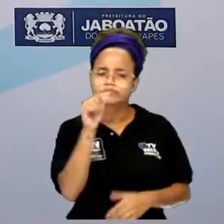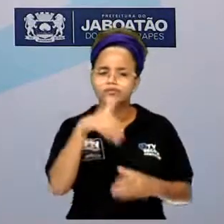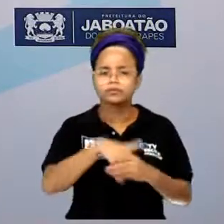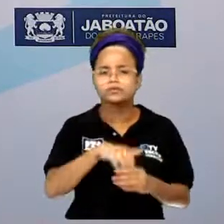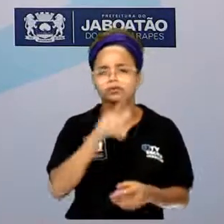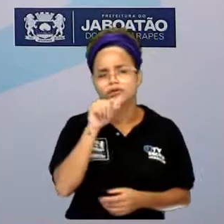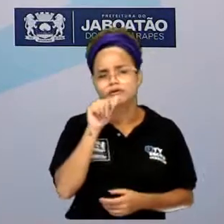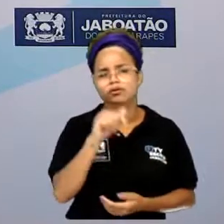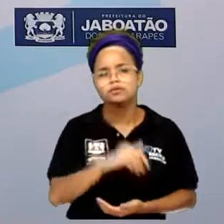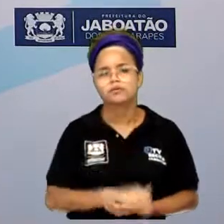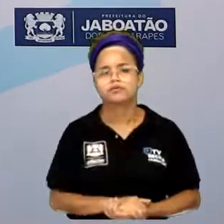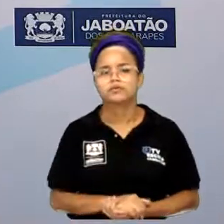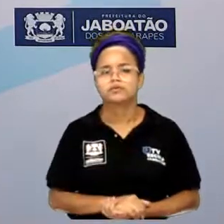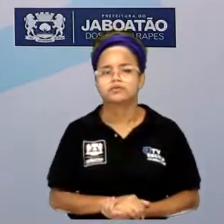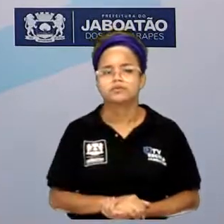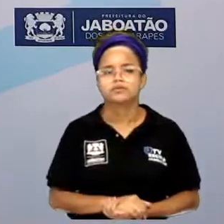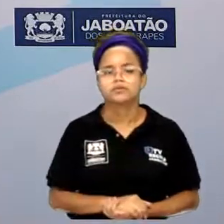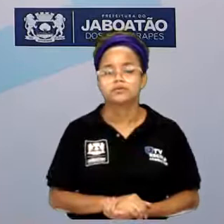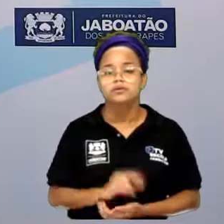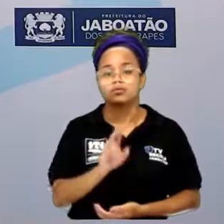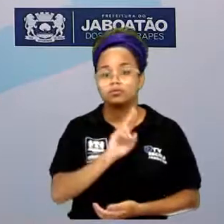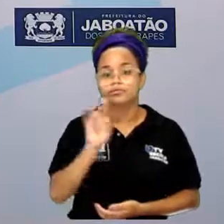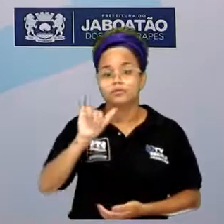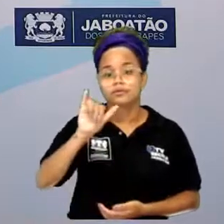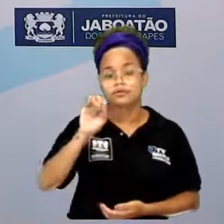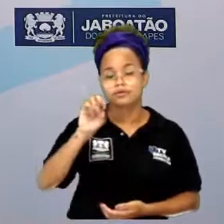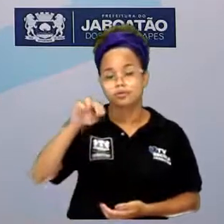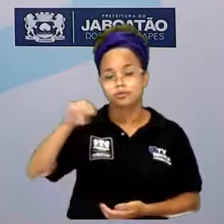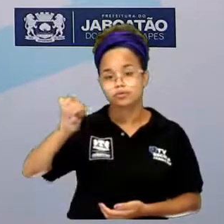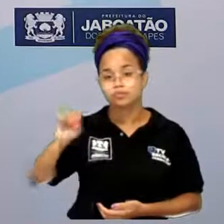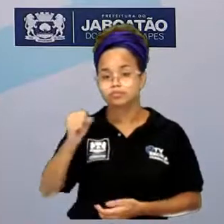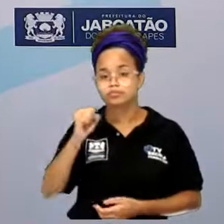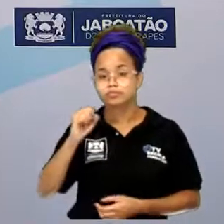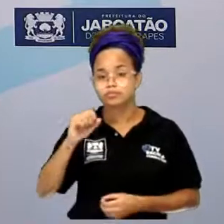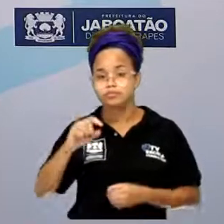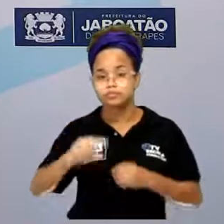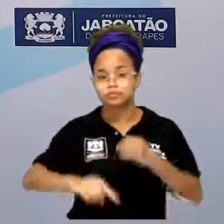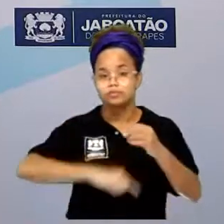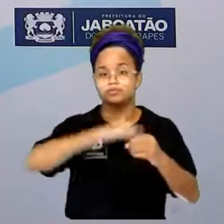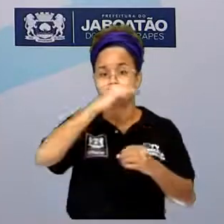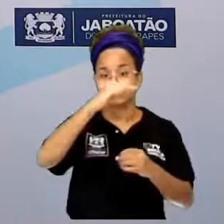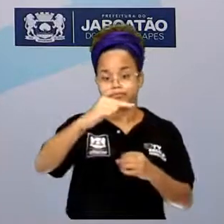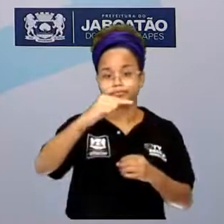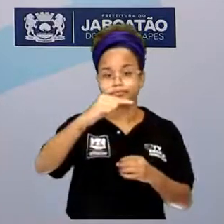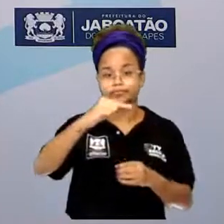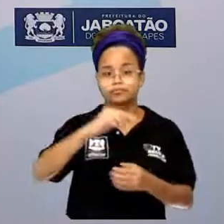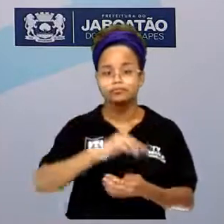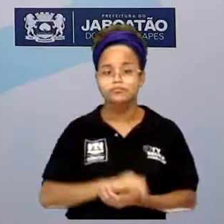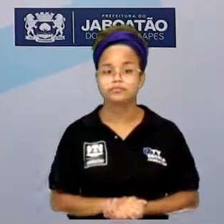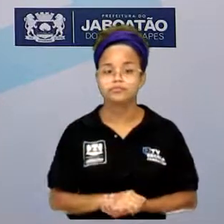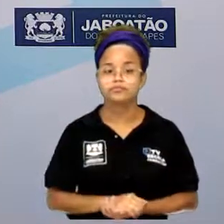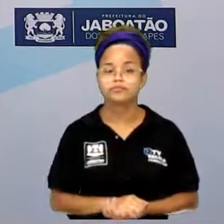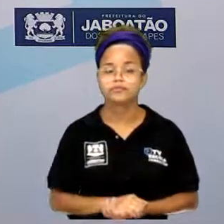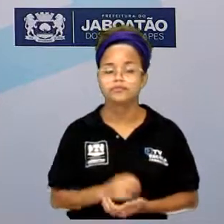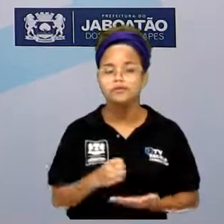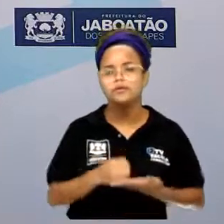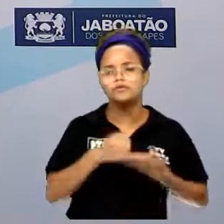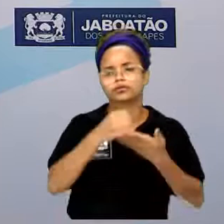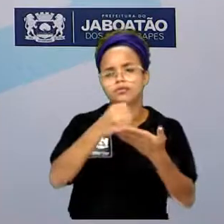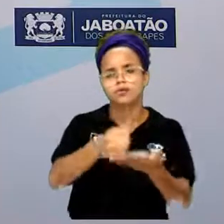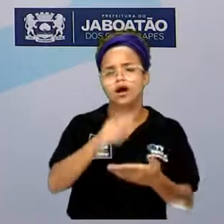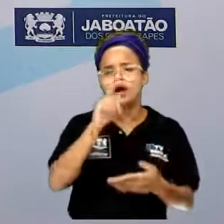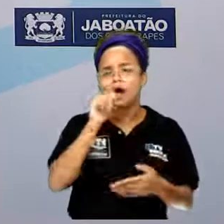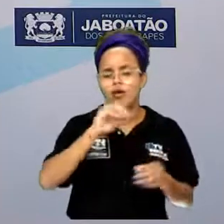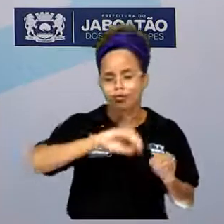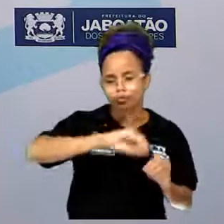os que a gente chama de íons. Esses íons, eles ajudam a que a água passe